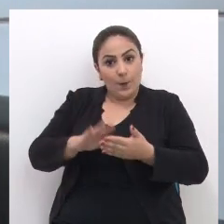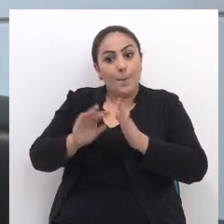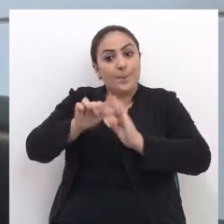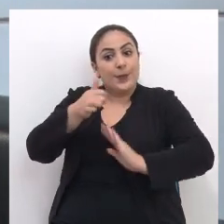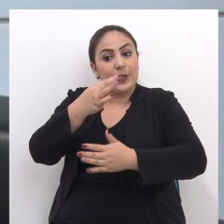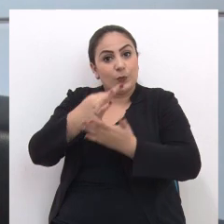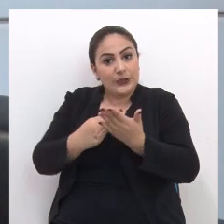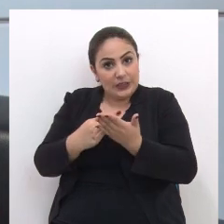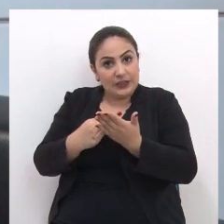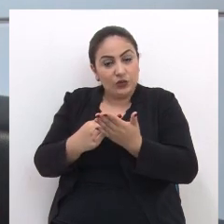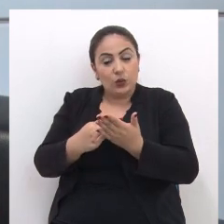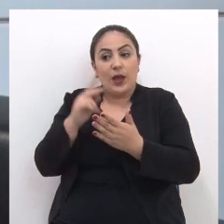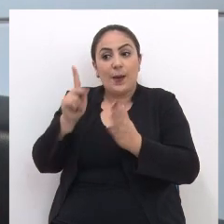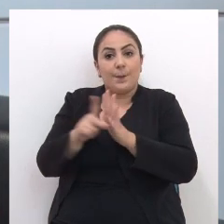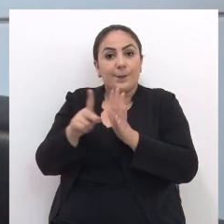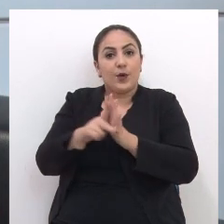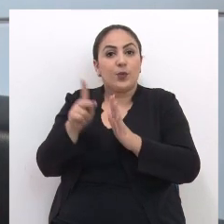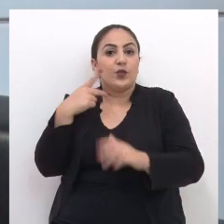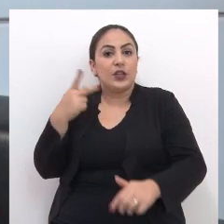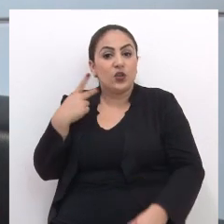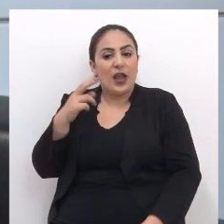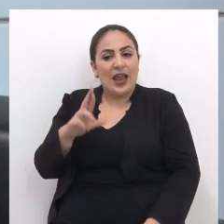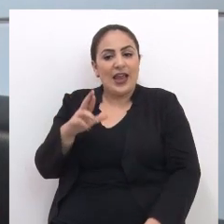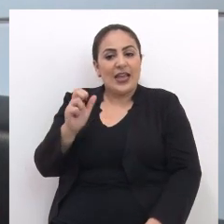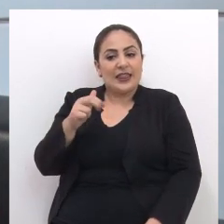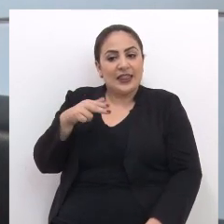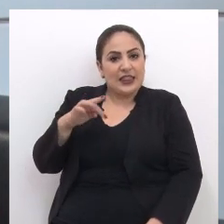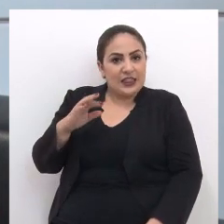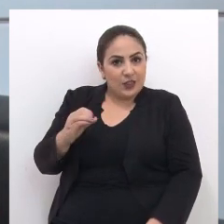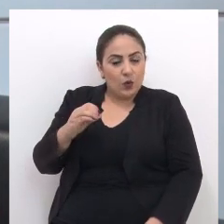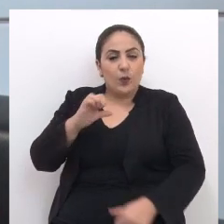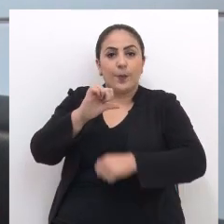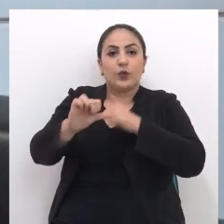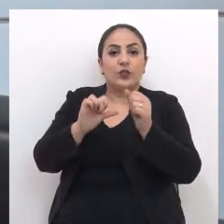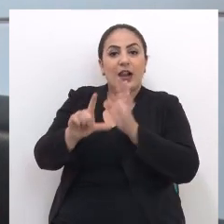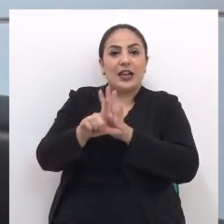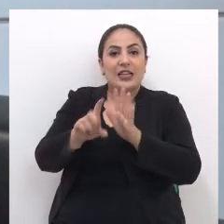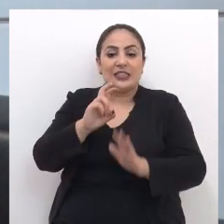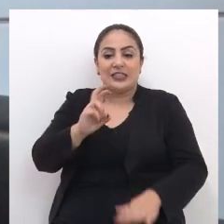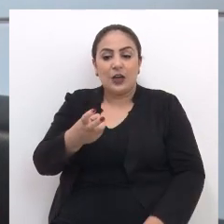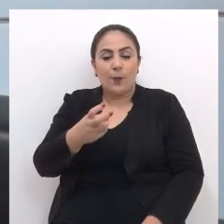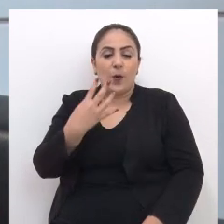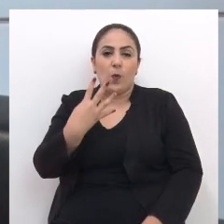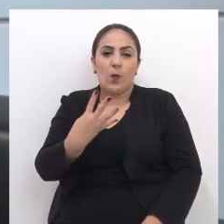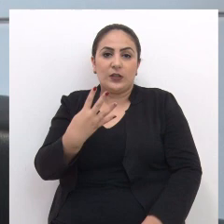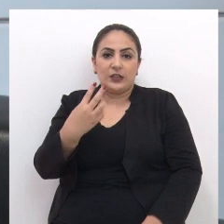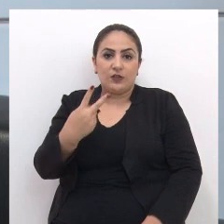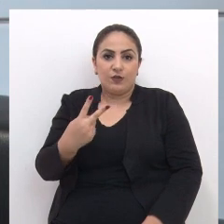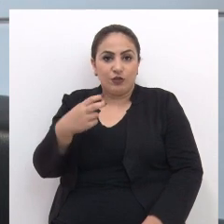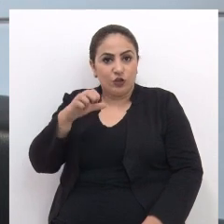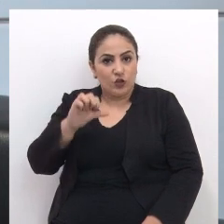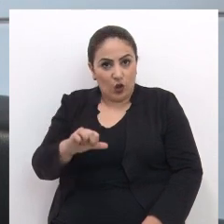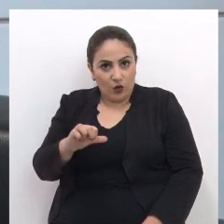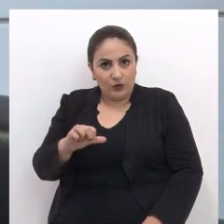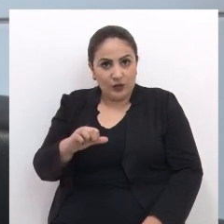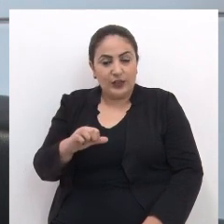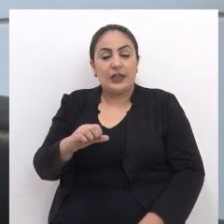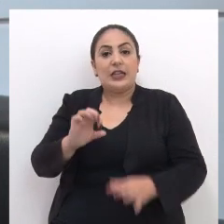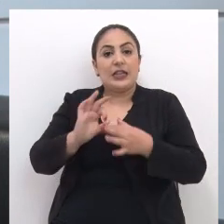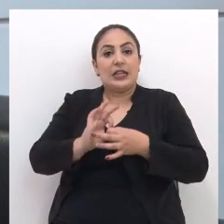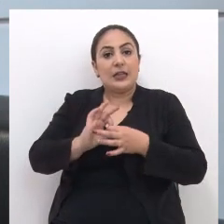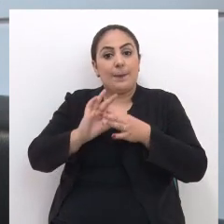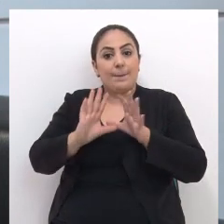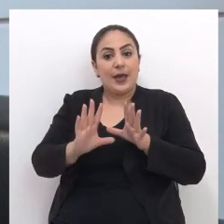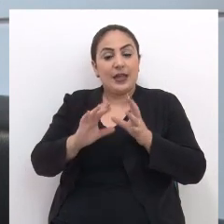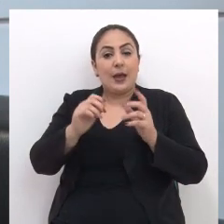O primeiro texto, então, é de iniciativa do vereador Renato Checker E modifica a lei 5.429 Que